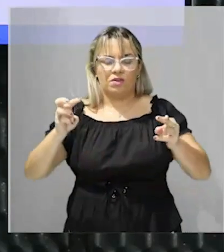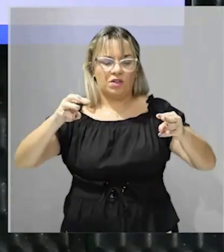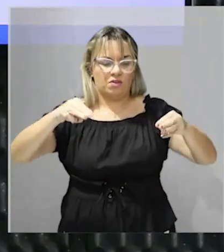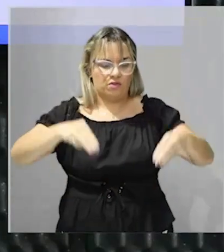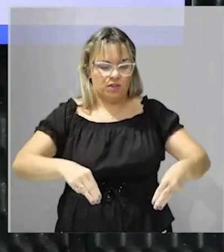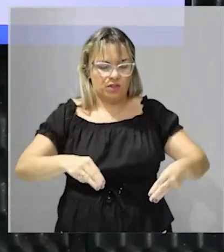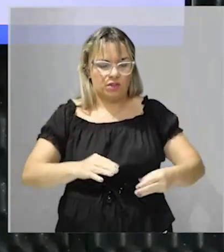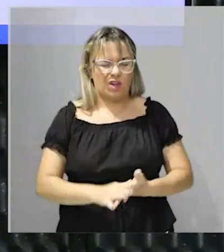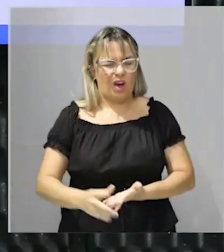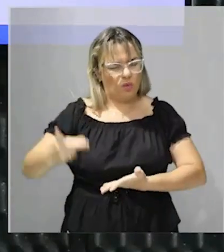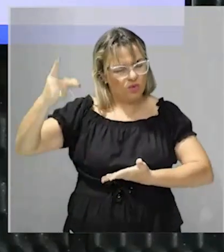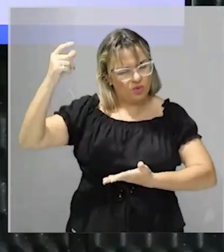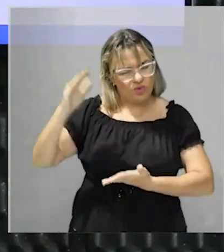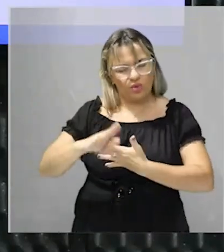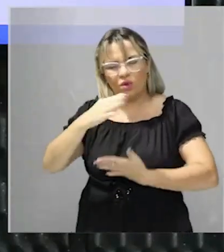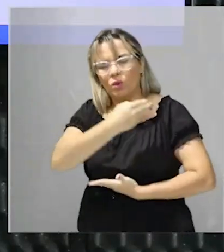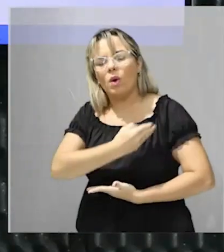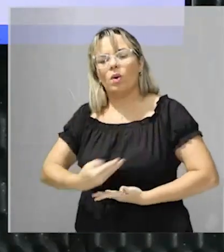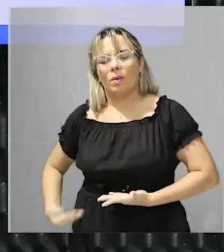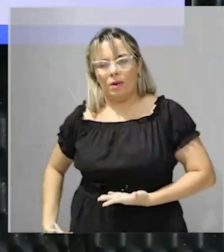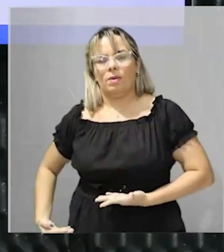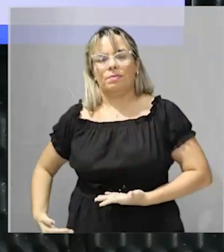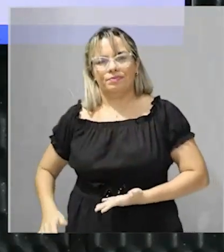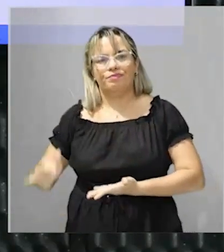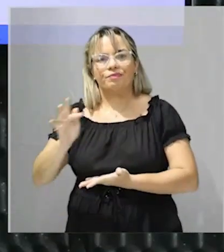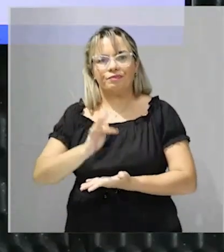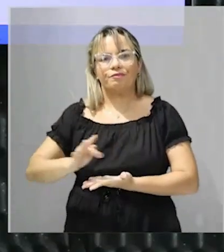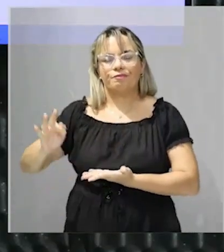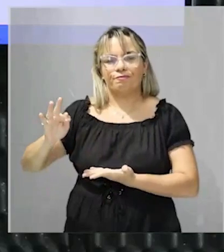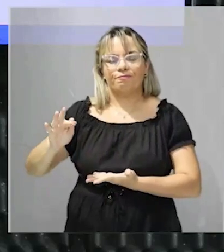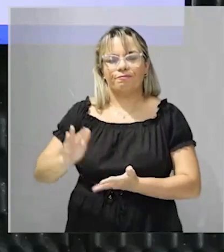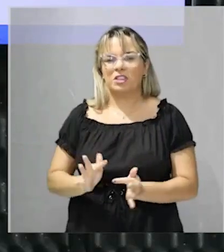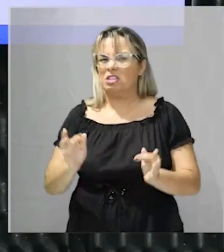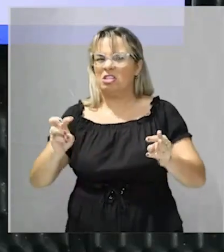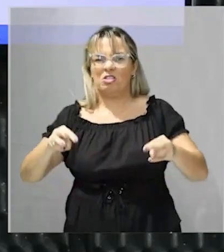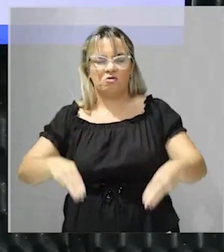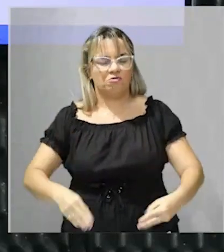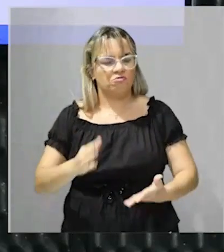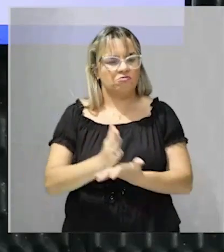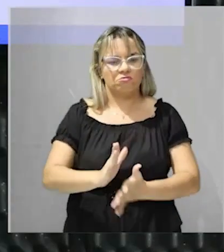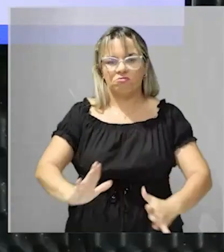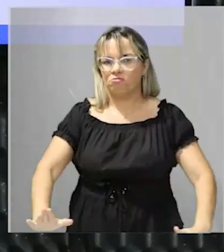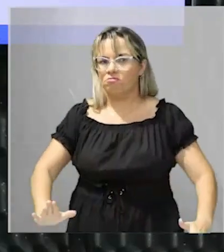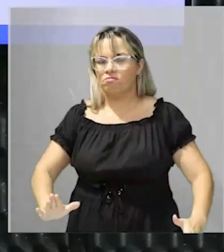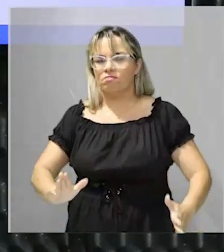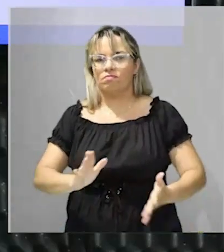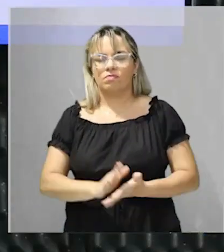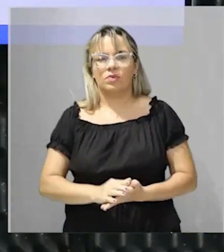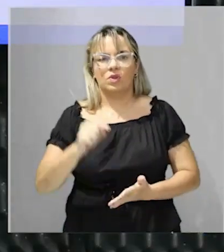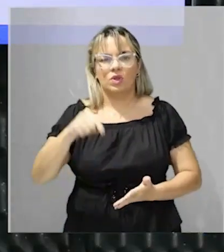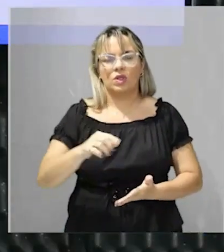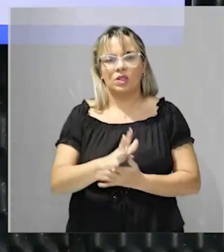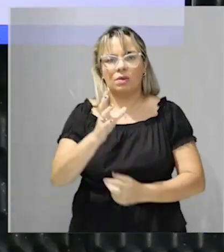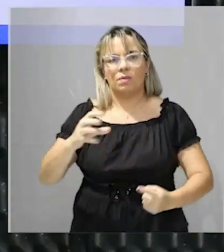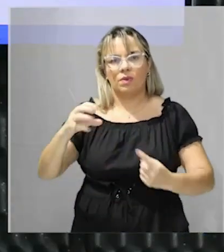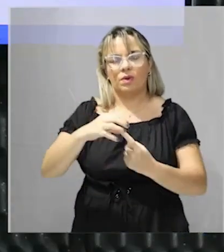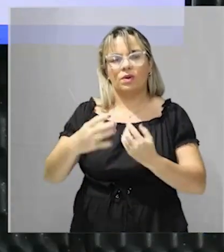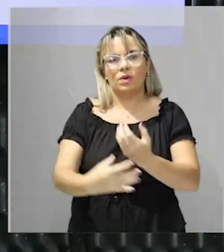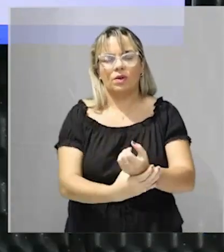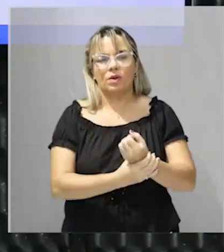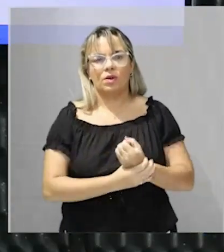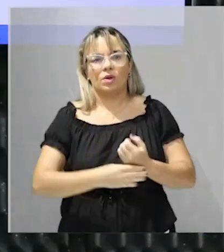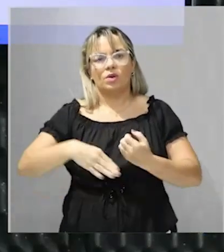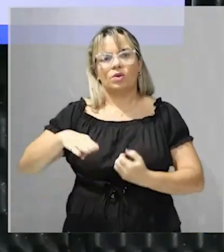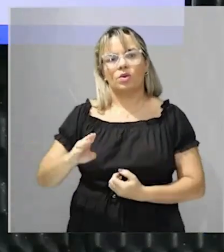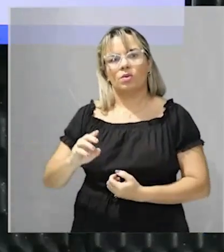regime que acabou derrubando o antigo regime na França a monarquia absolutista ali dos Bourbons na